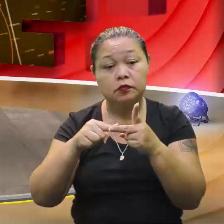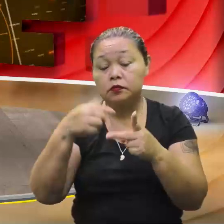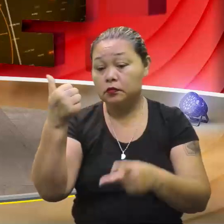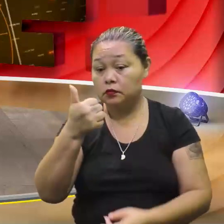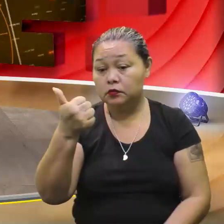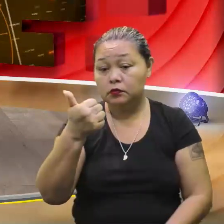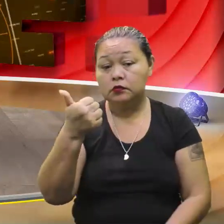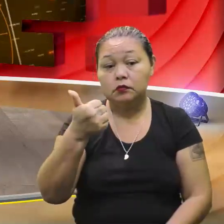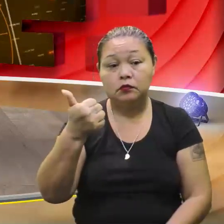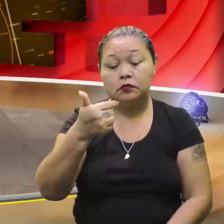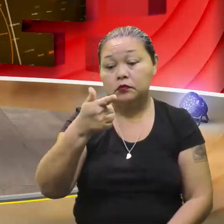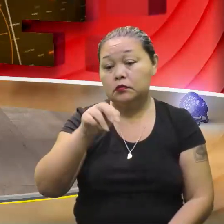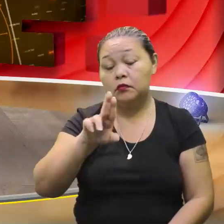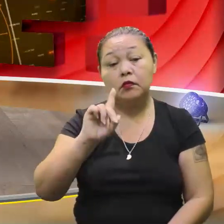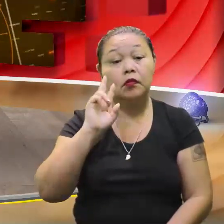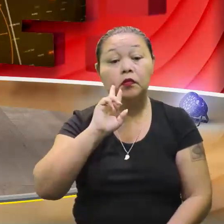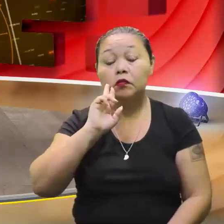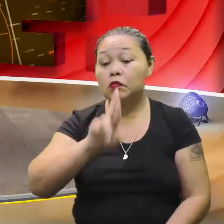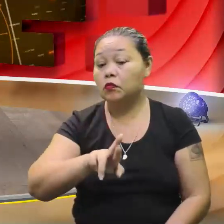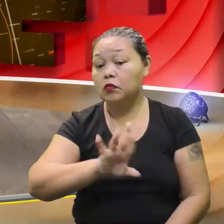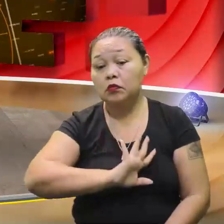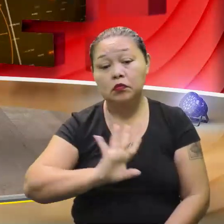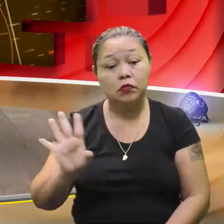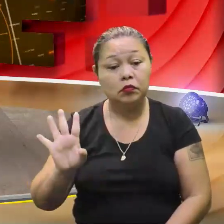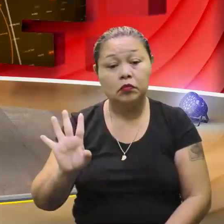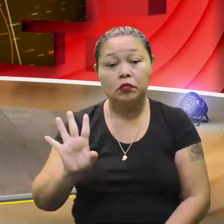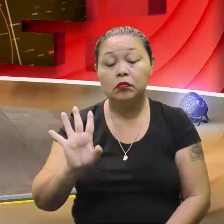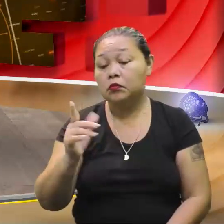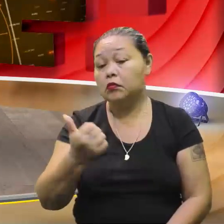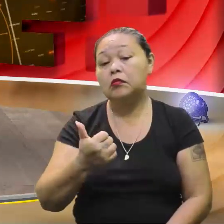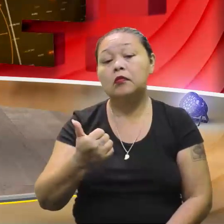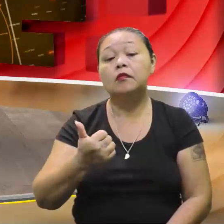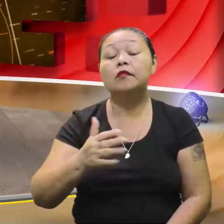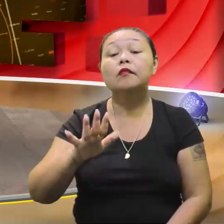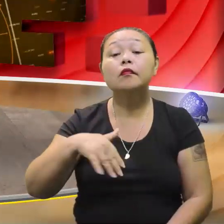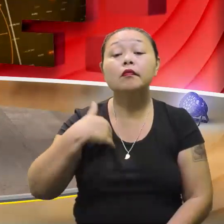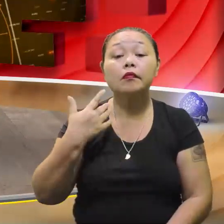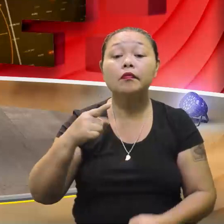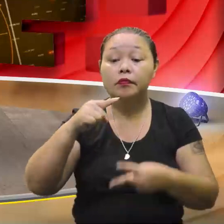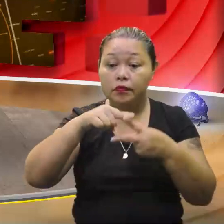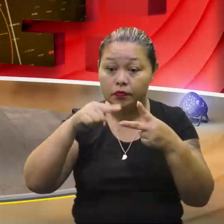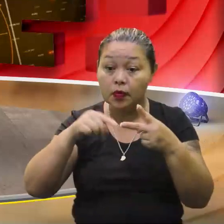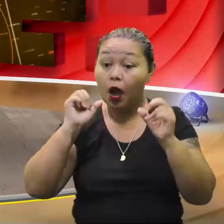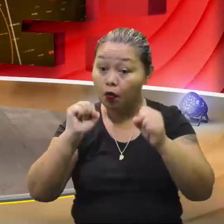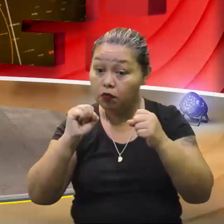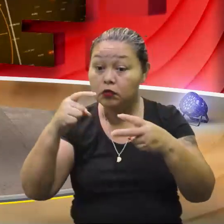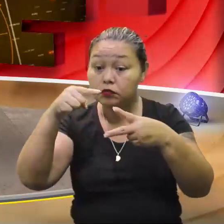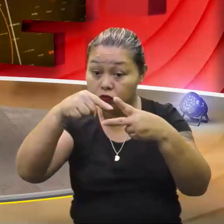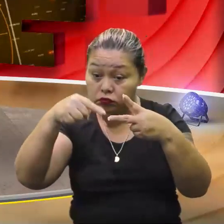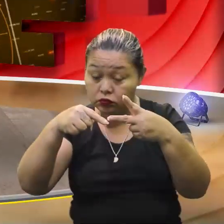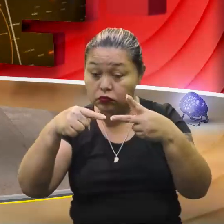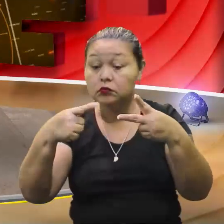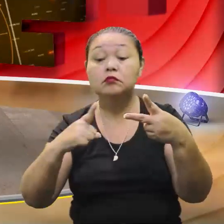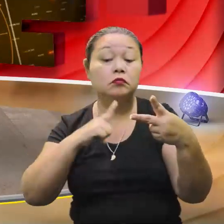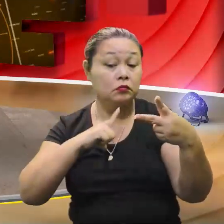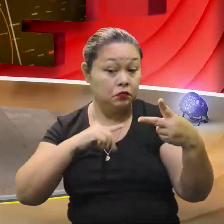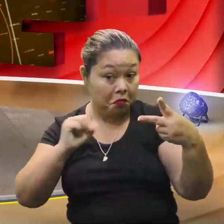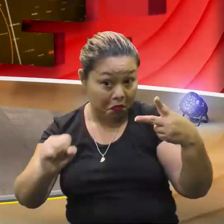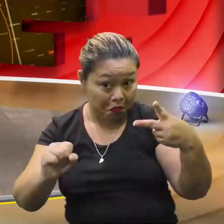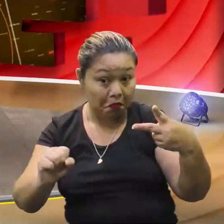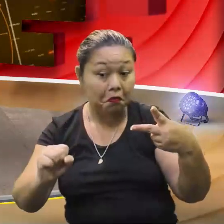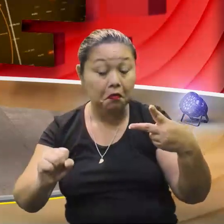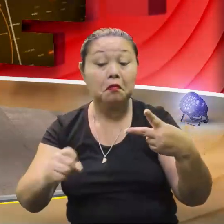primeiro? É primeiro grau. Do primeiro uma solução só. Só tem uma, não tem dois. grau, né? Na do segundo grau, então, eu posso ter até duas soluções. Pode.